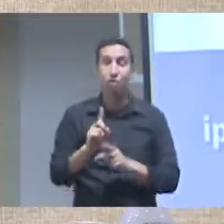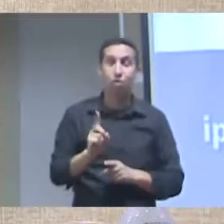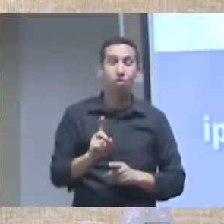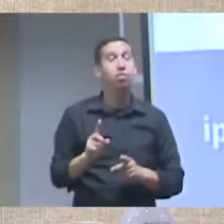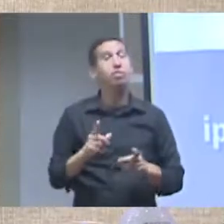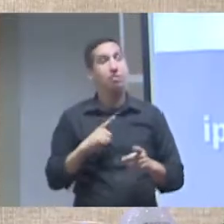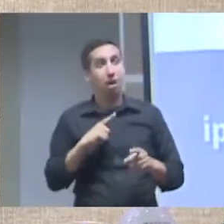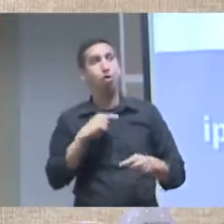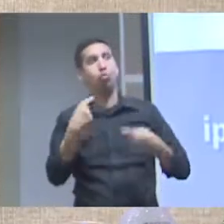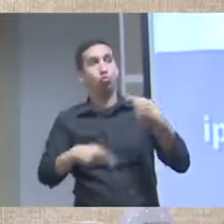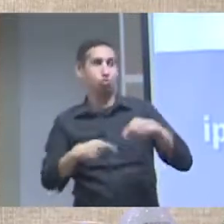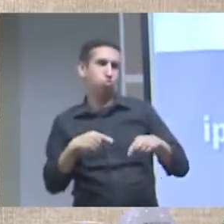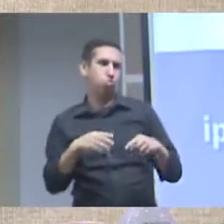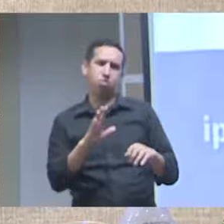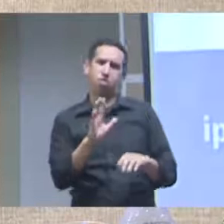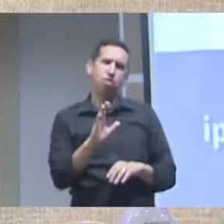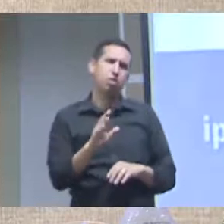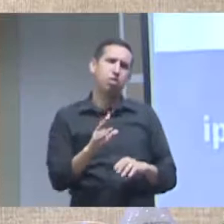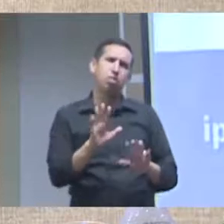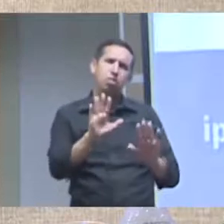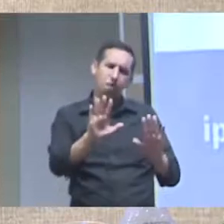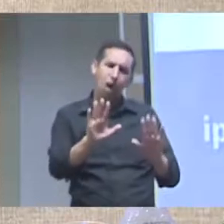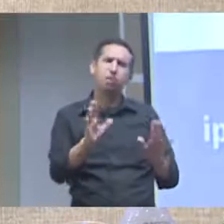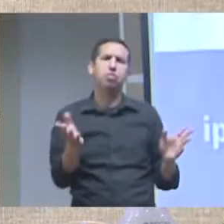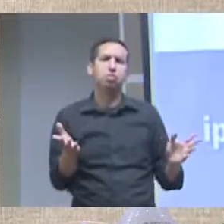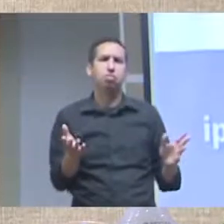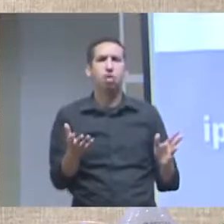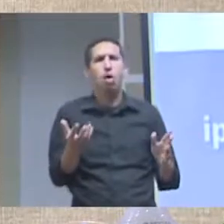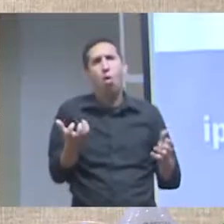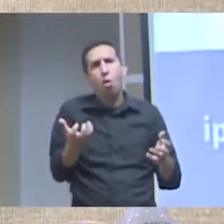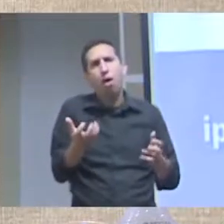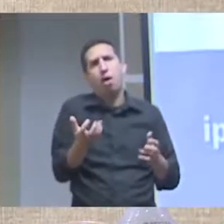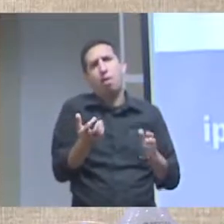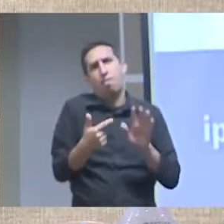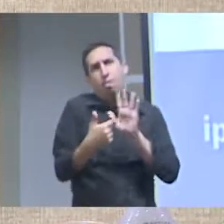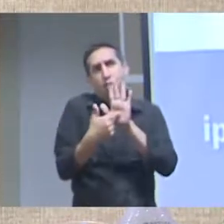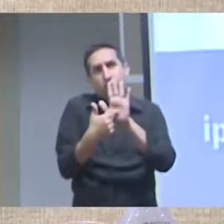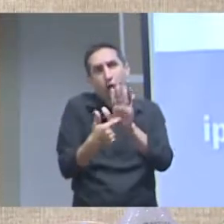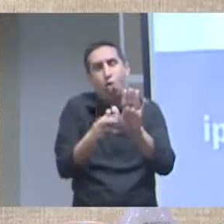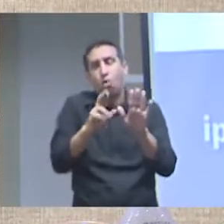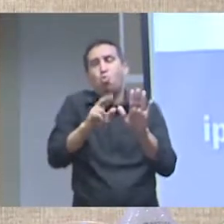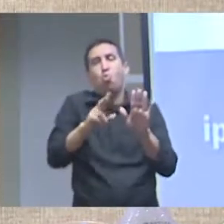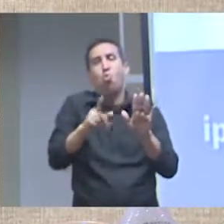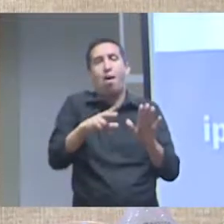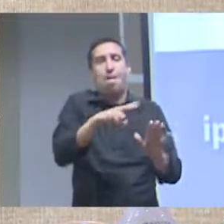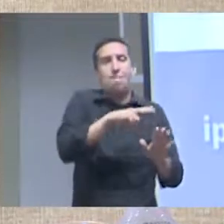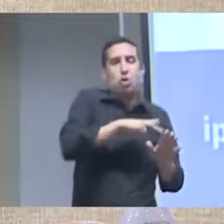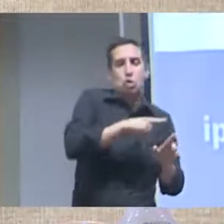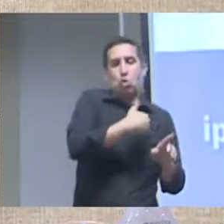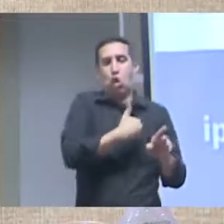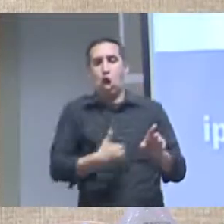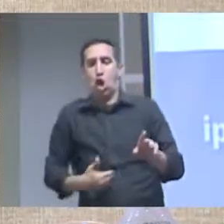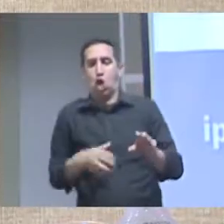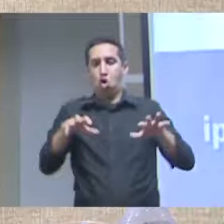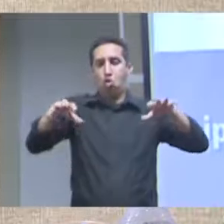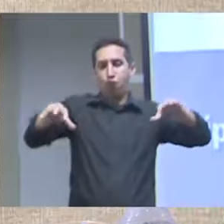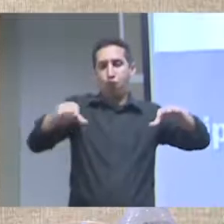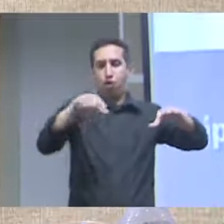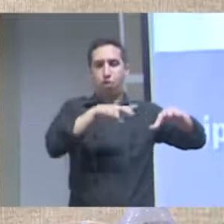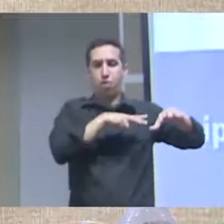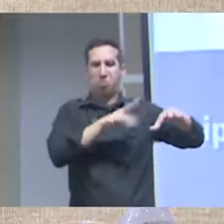não está fechada mas de jeito nenhum eu acho que o que eu quis passar foi a questão das